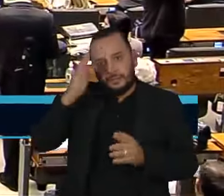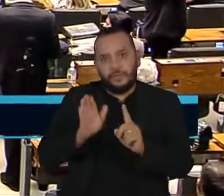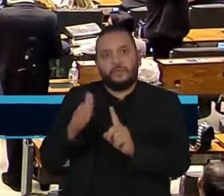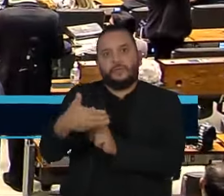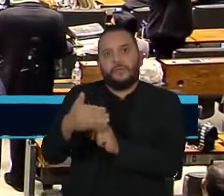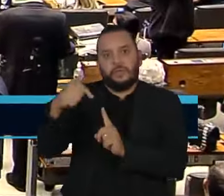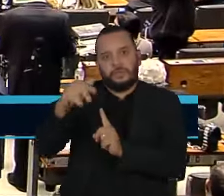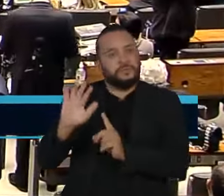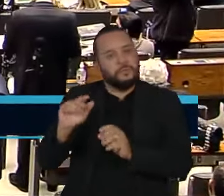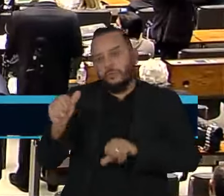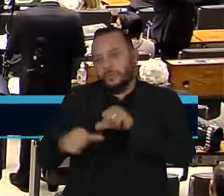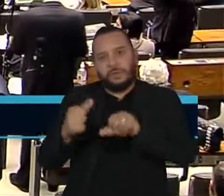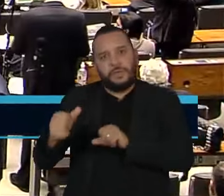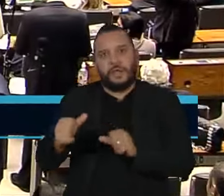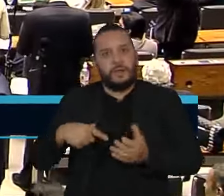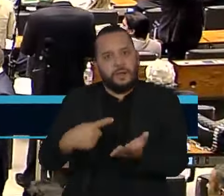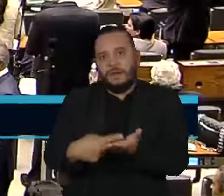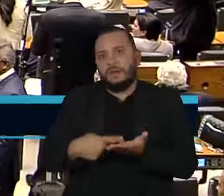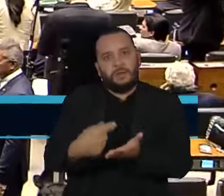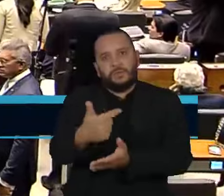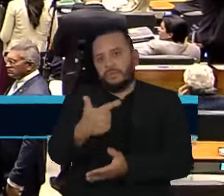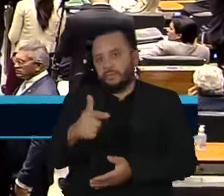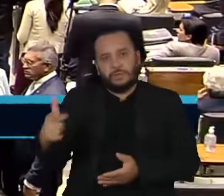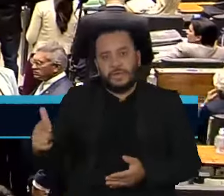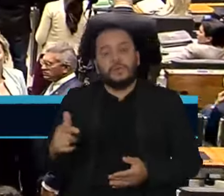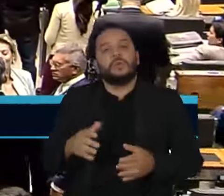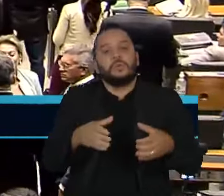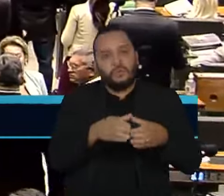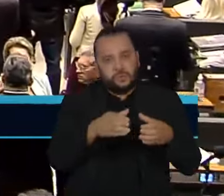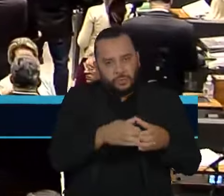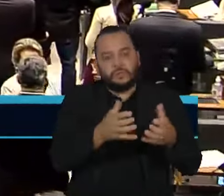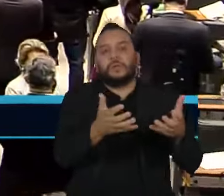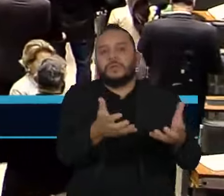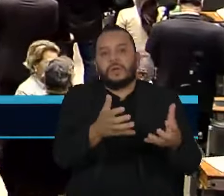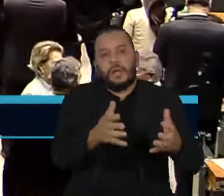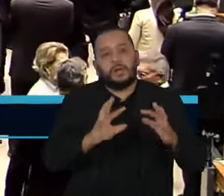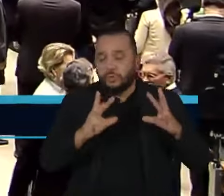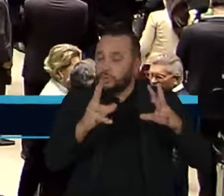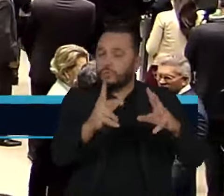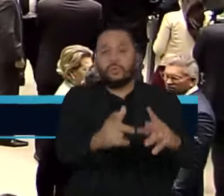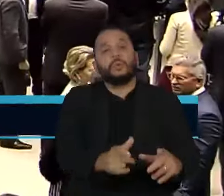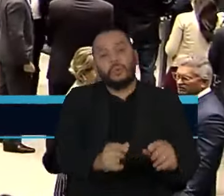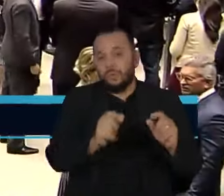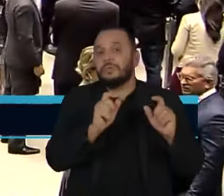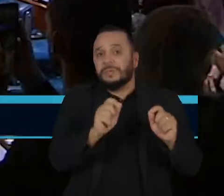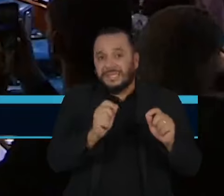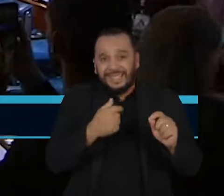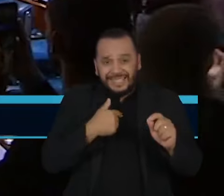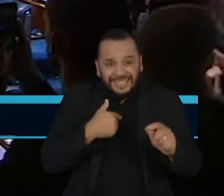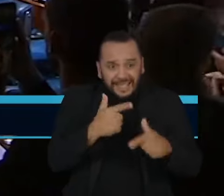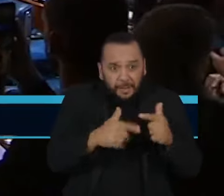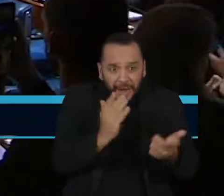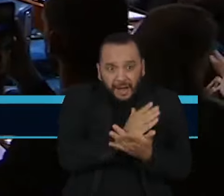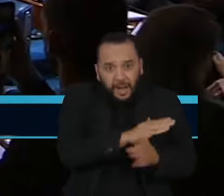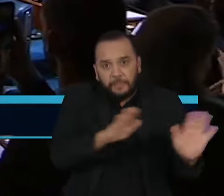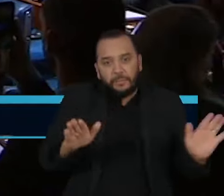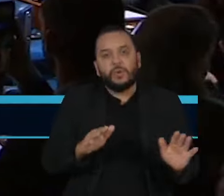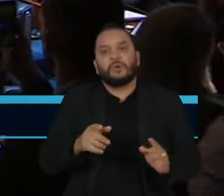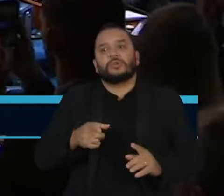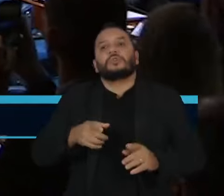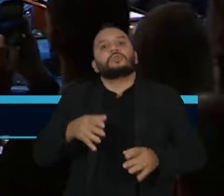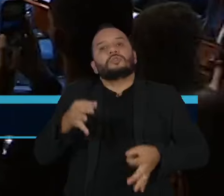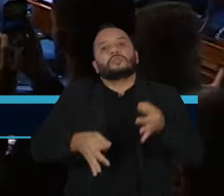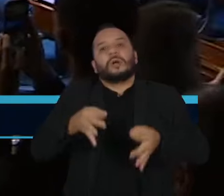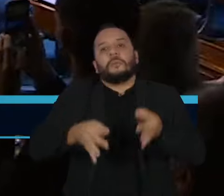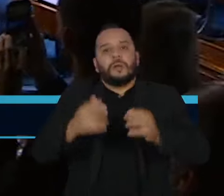Ainda não há um consenso. Um grupo defende a remessa de todos os casos para a primeira instância. Outro é favorável